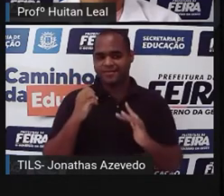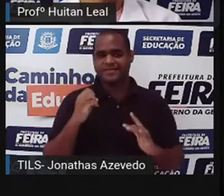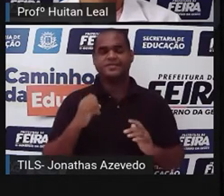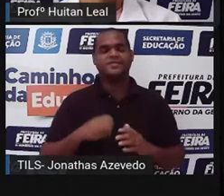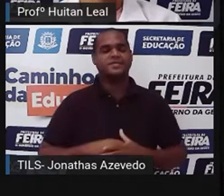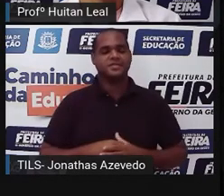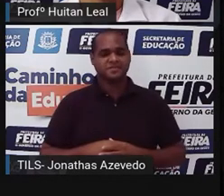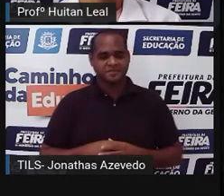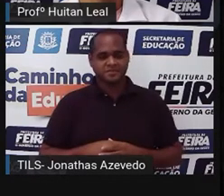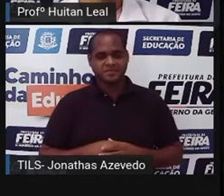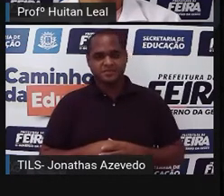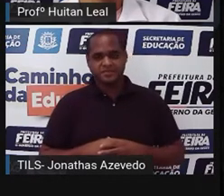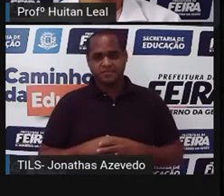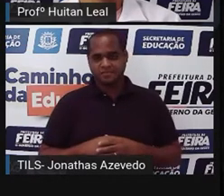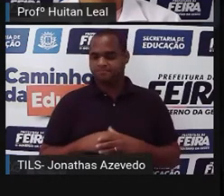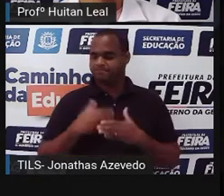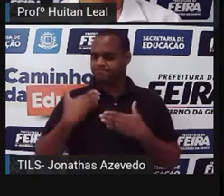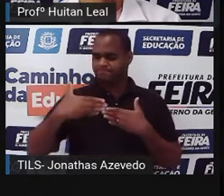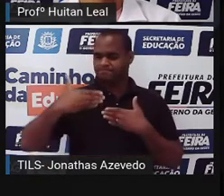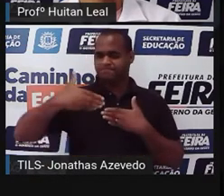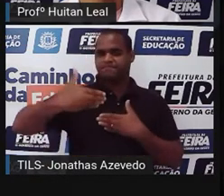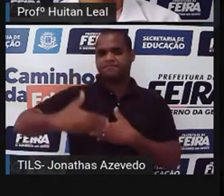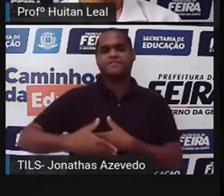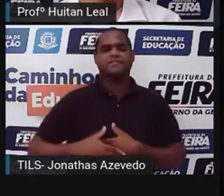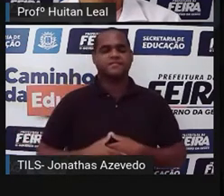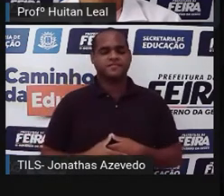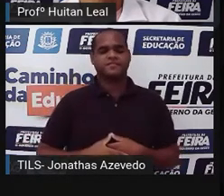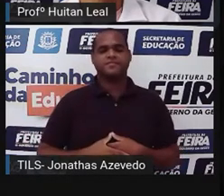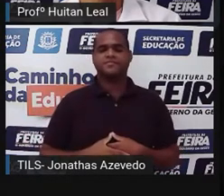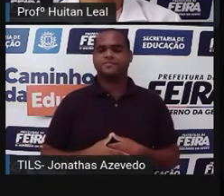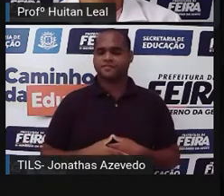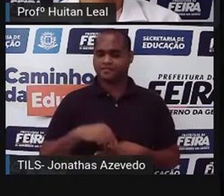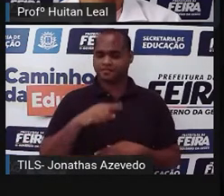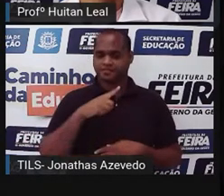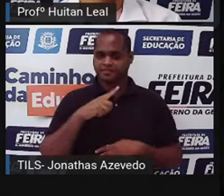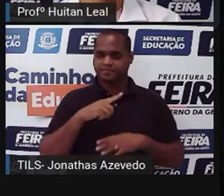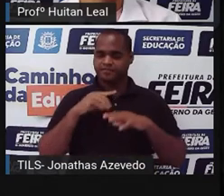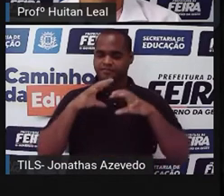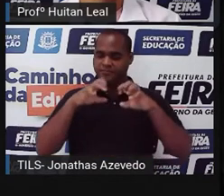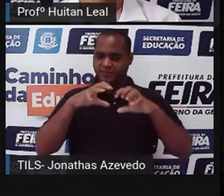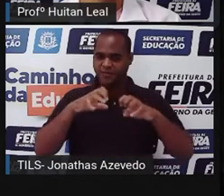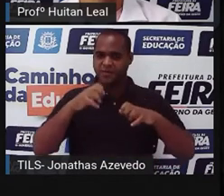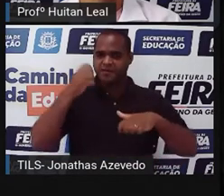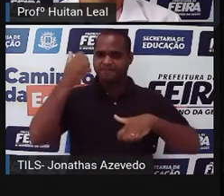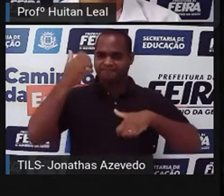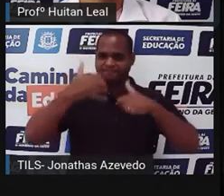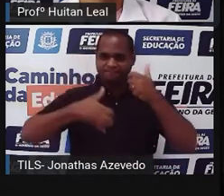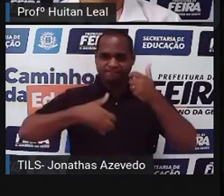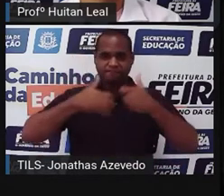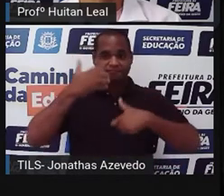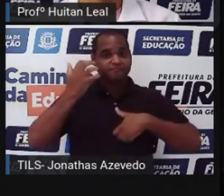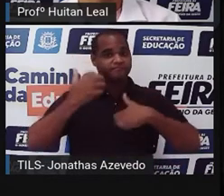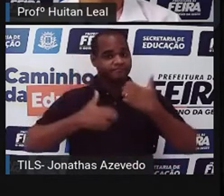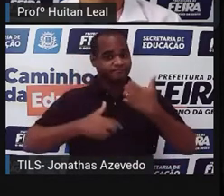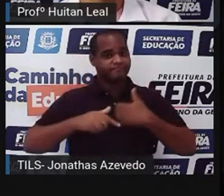e assim sucessivamente. Então, o conto de assombração é um conto de